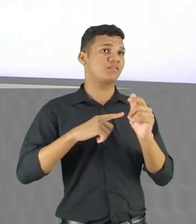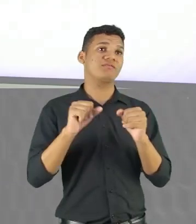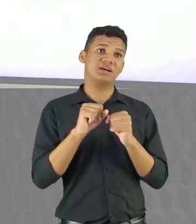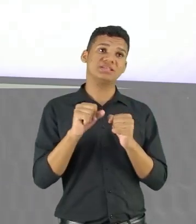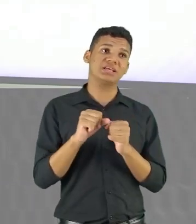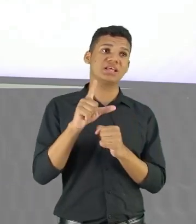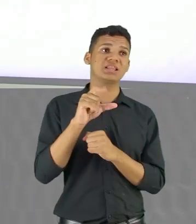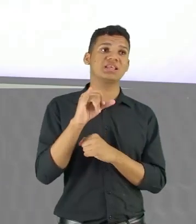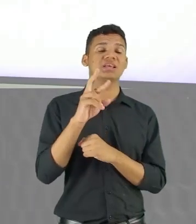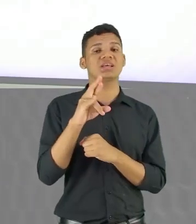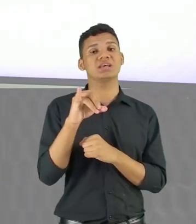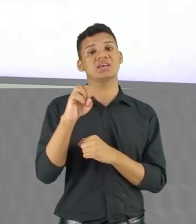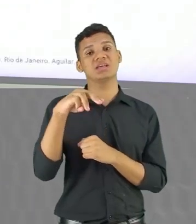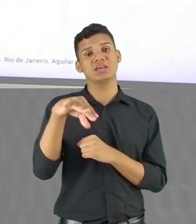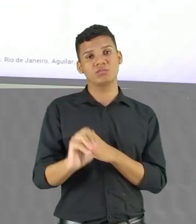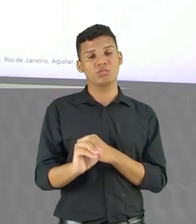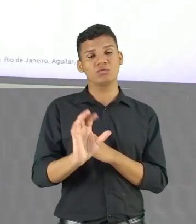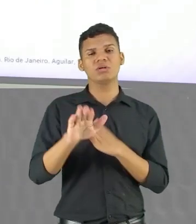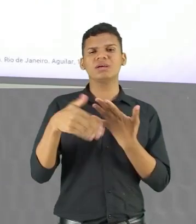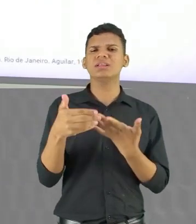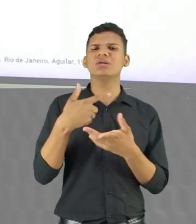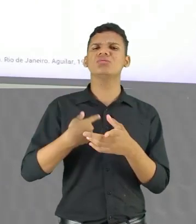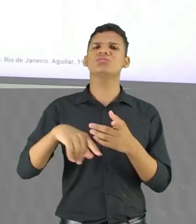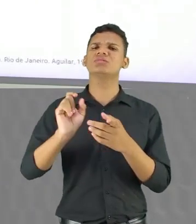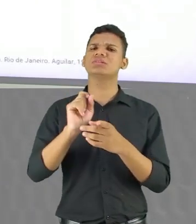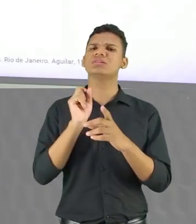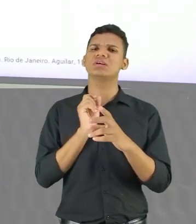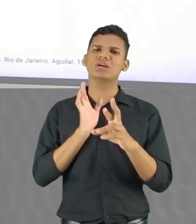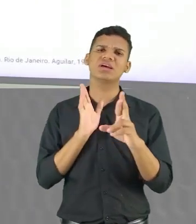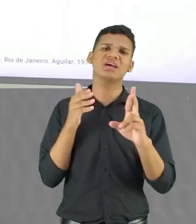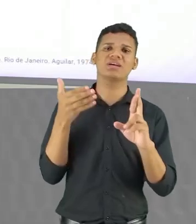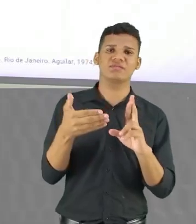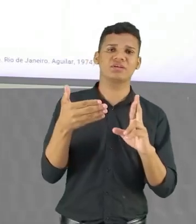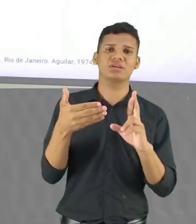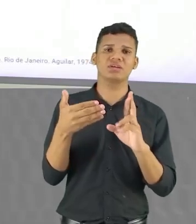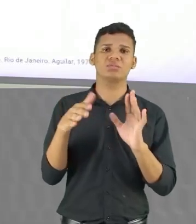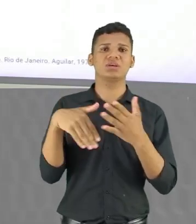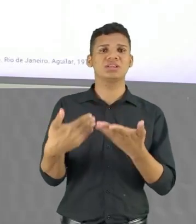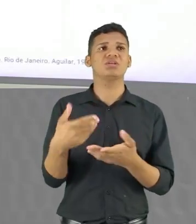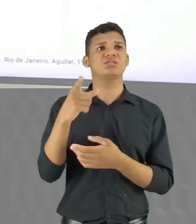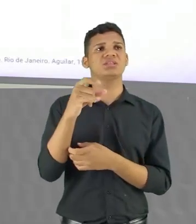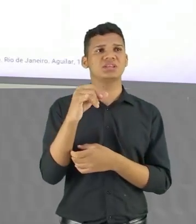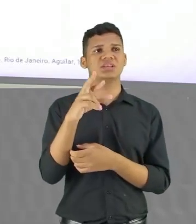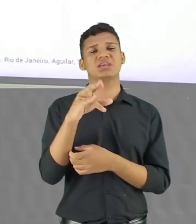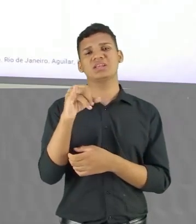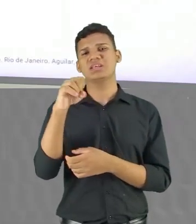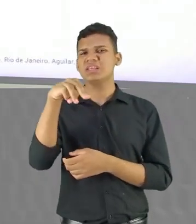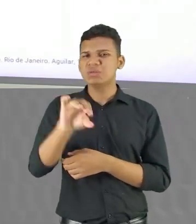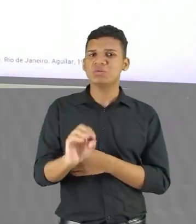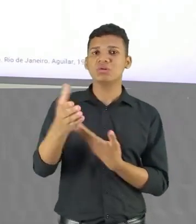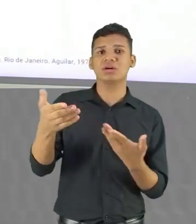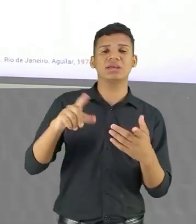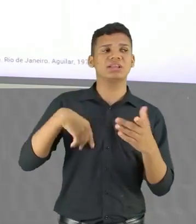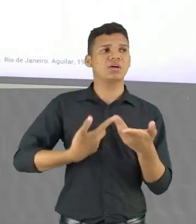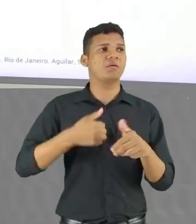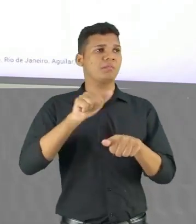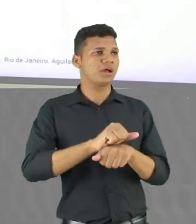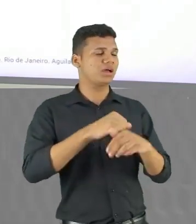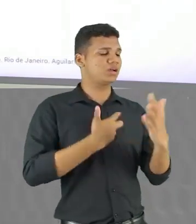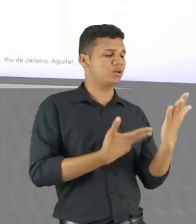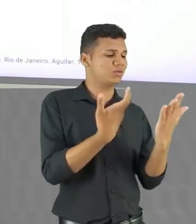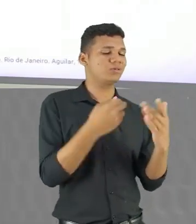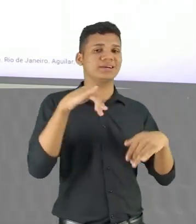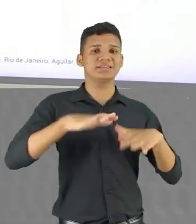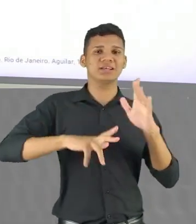lirismo. Então esse poema trata muito disso, ele está farto desse lirismo que para e vai averiguar no dicionário. Essa